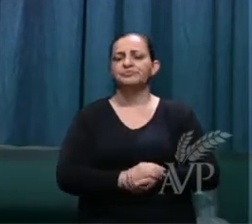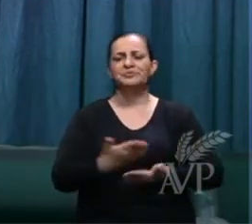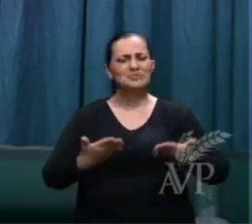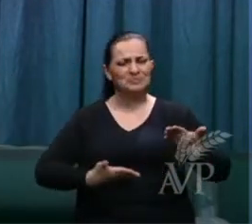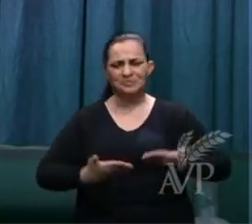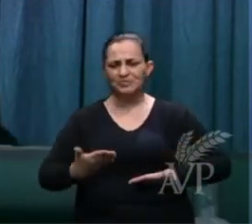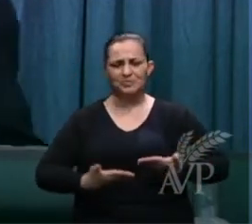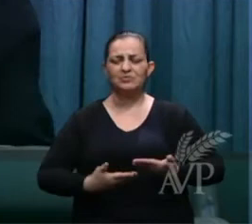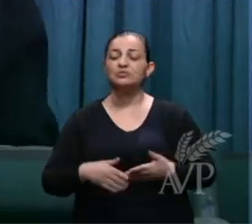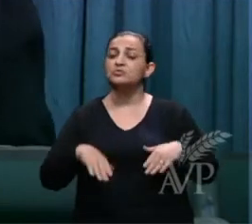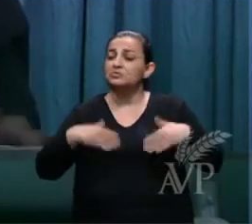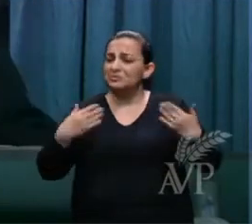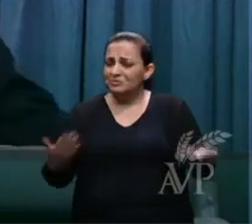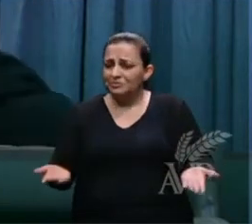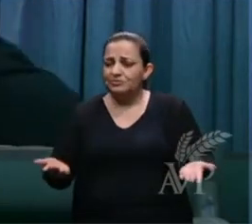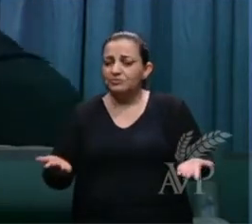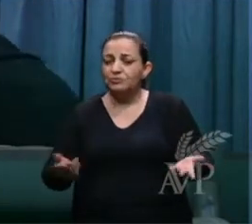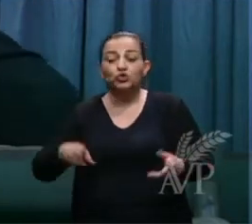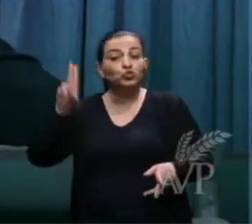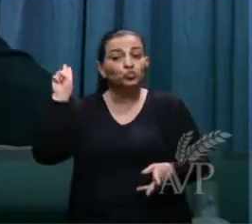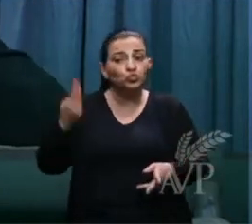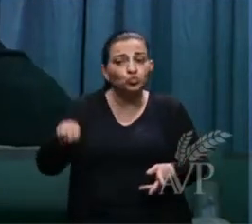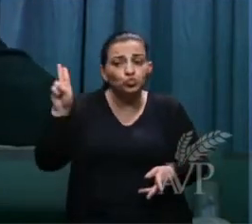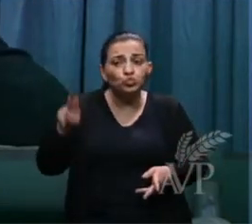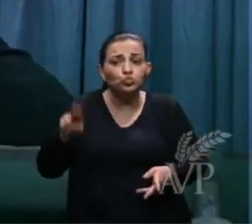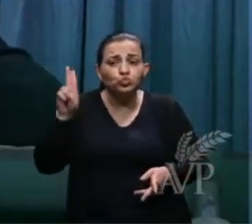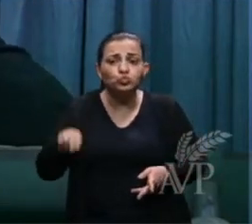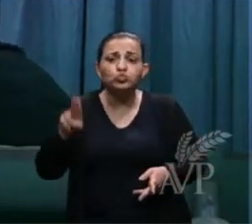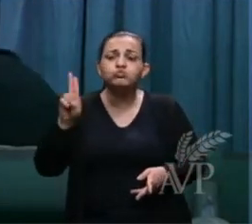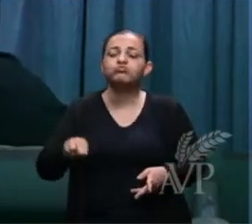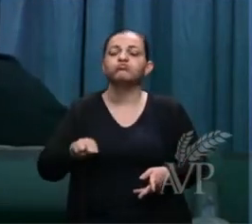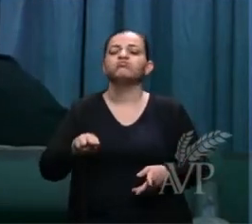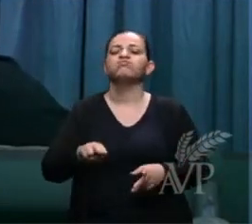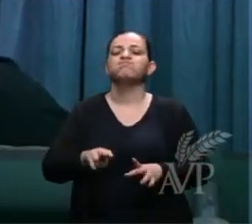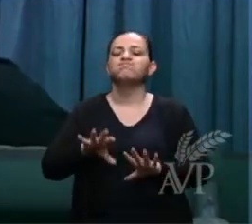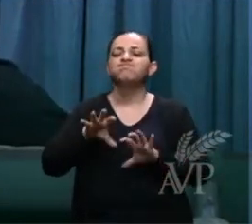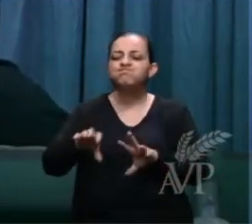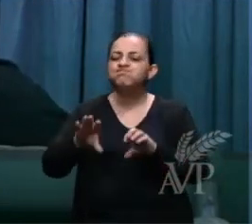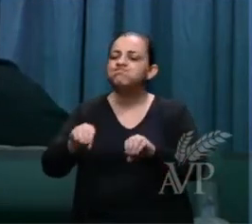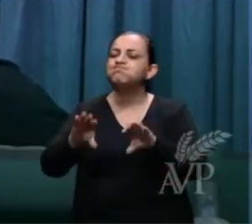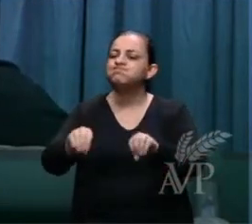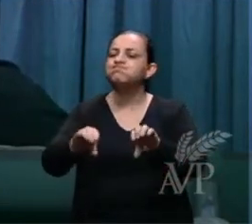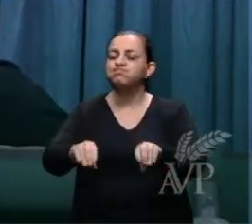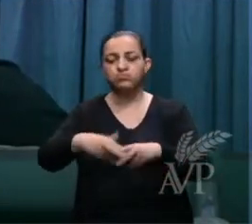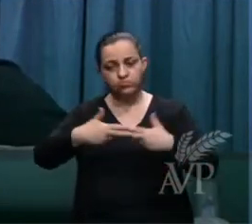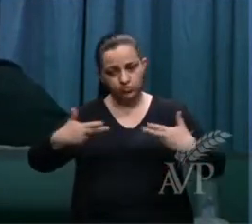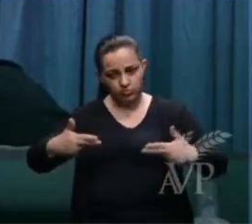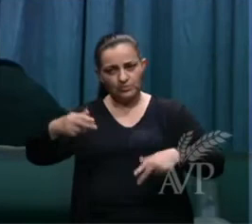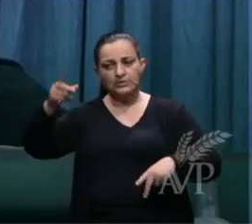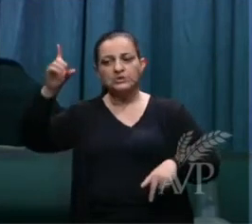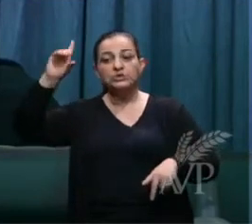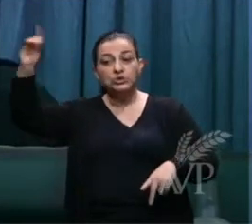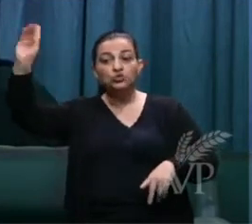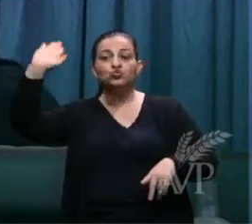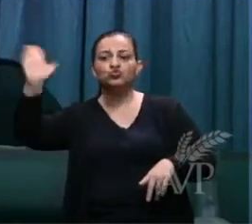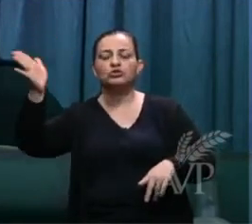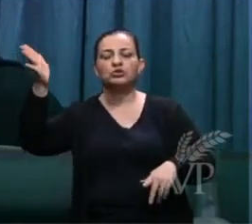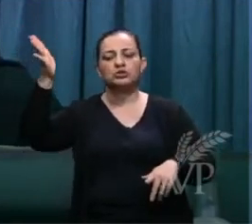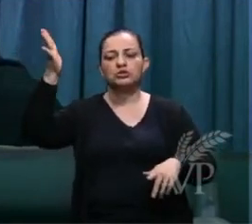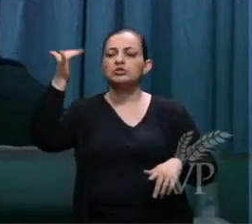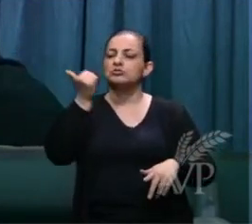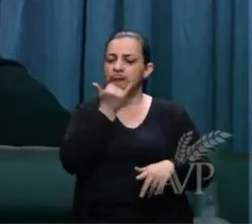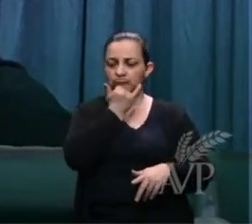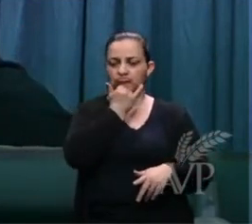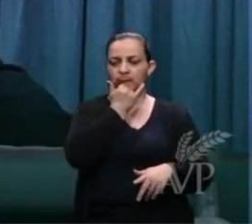irmão nunca mexa naquilo que Deus já perdoou que